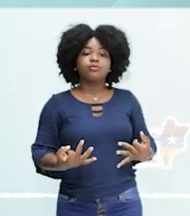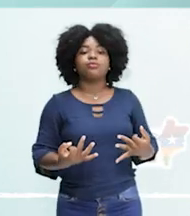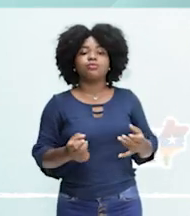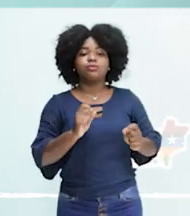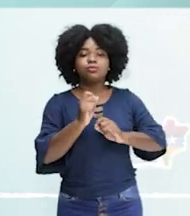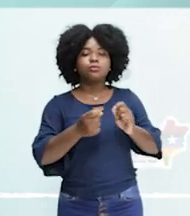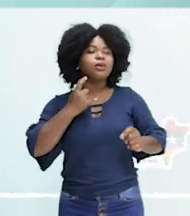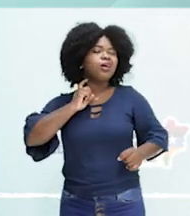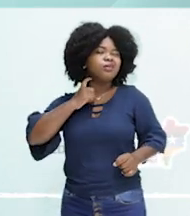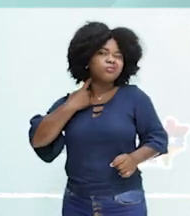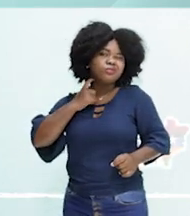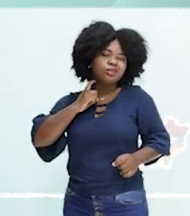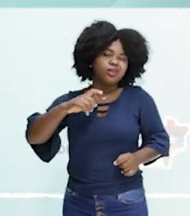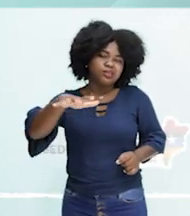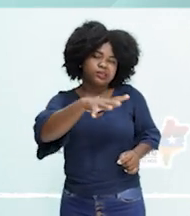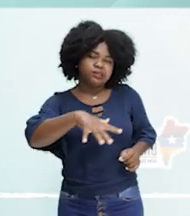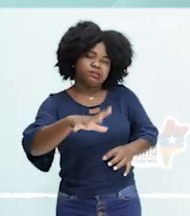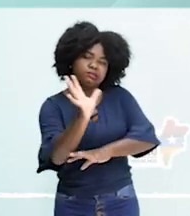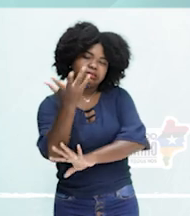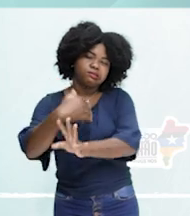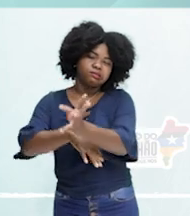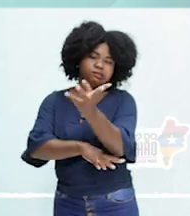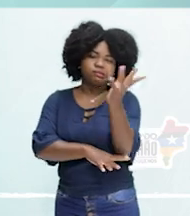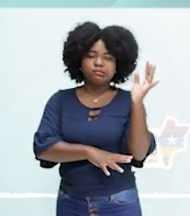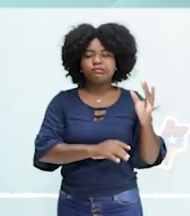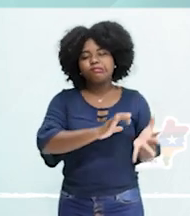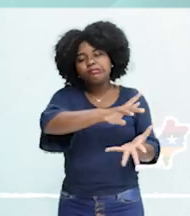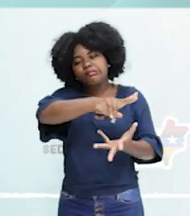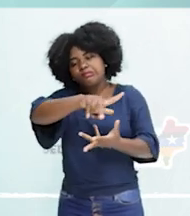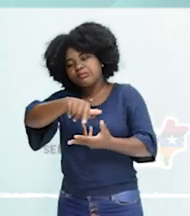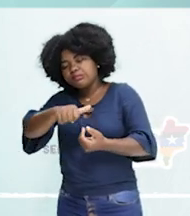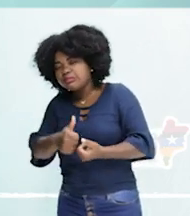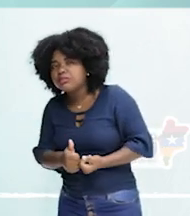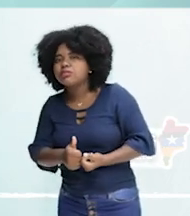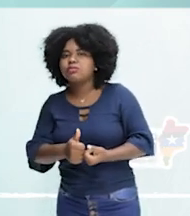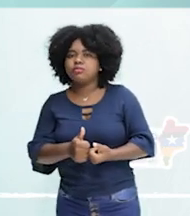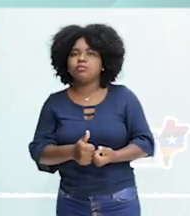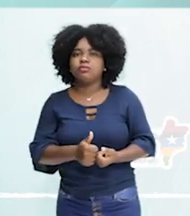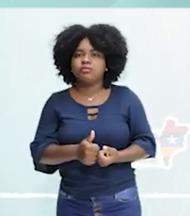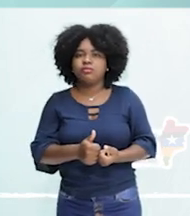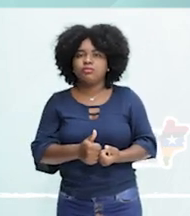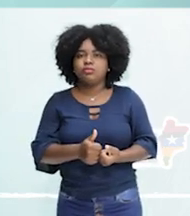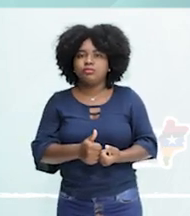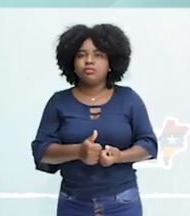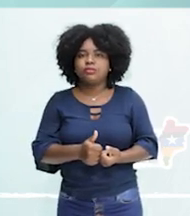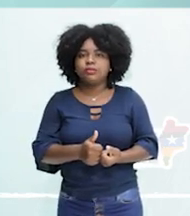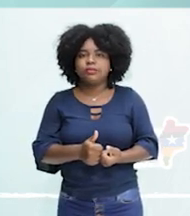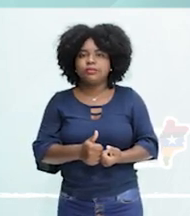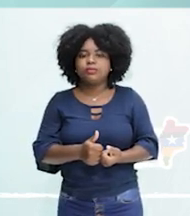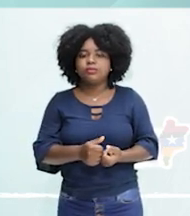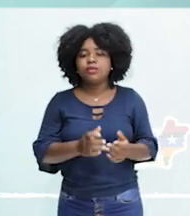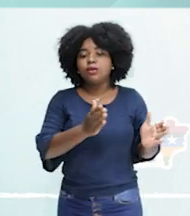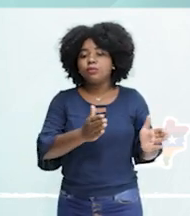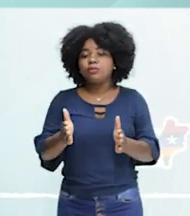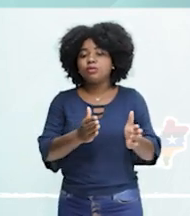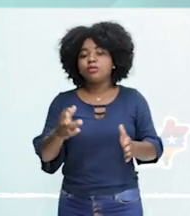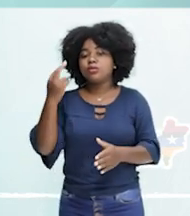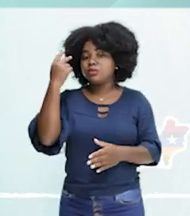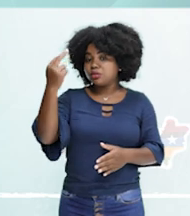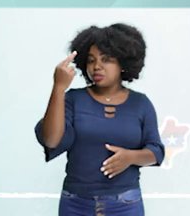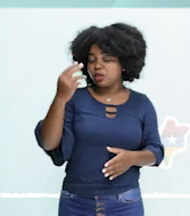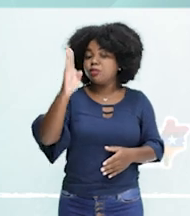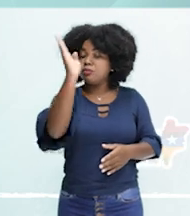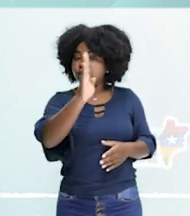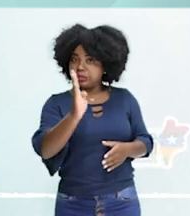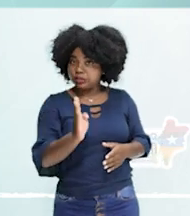ambiental no Brasil, a gente precisa lembrar que a nossa degradação não é um processo recente, é um processo histórico, tá? O Brasil, e aí a gente